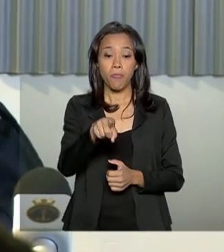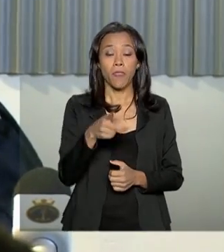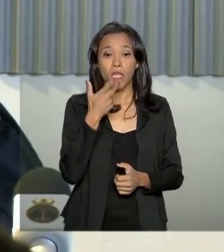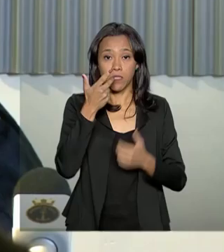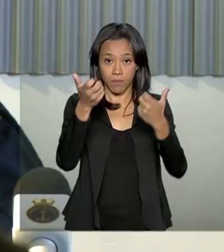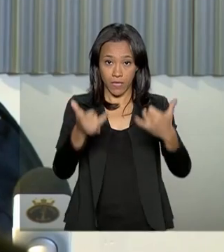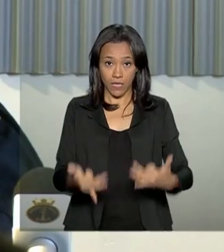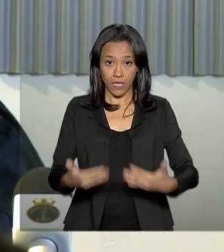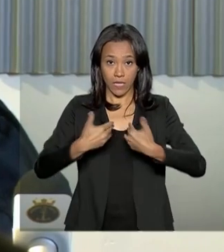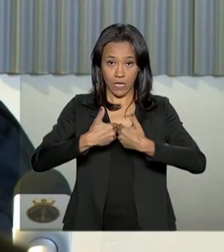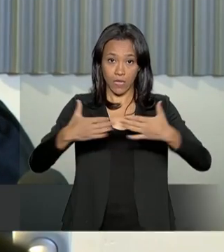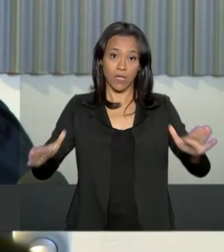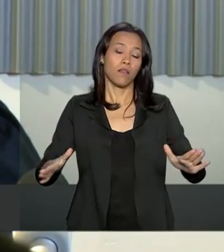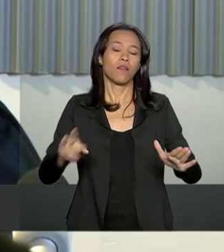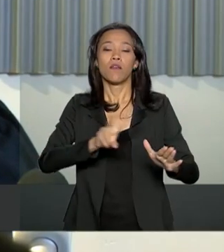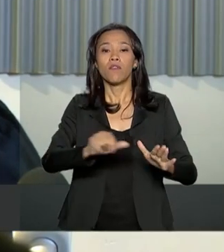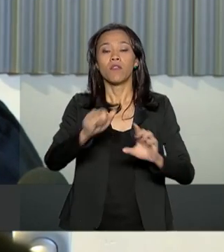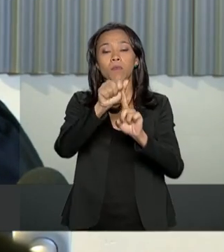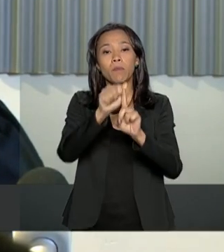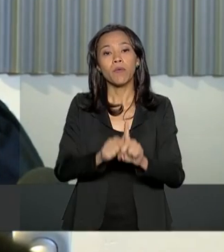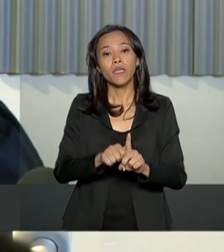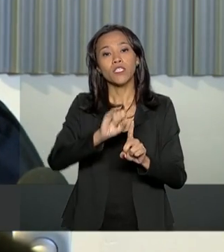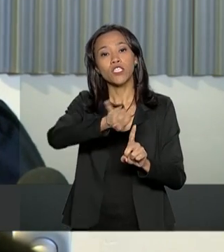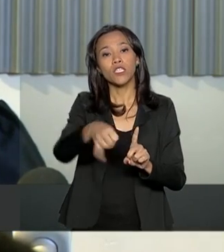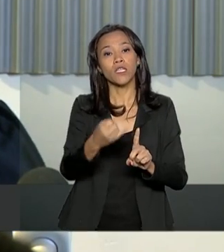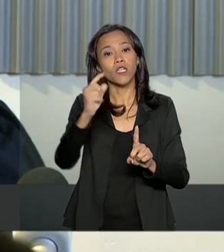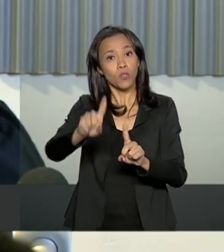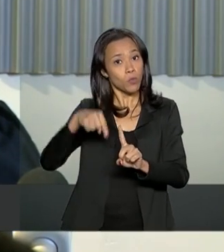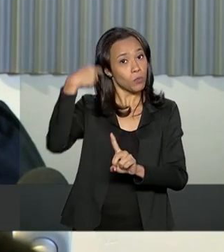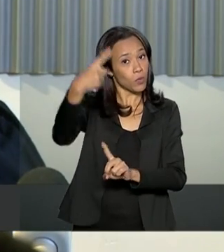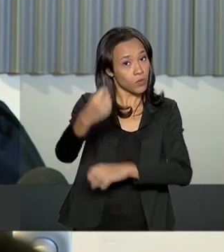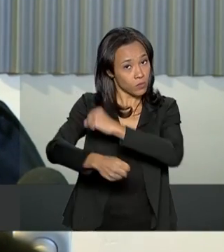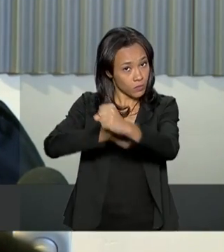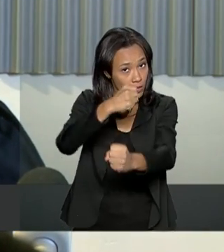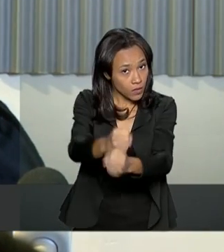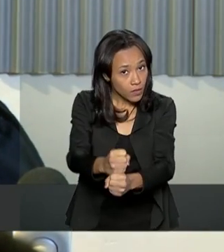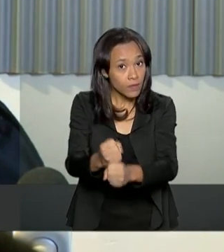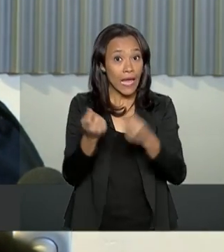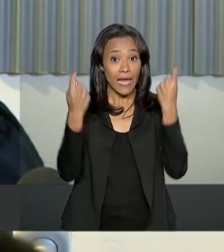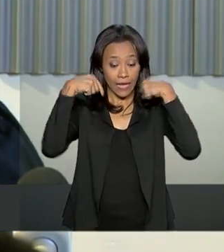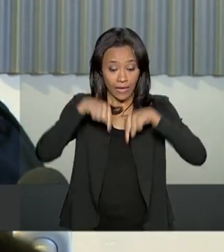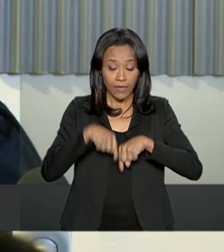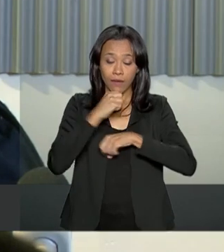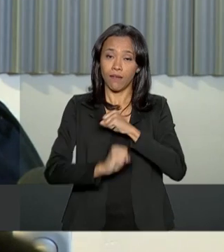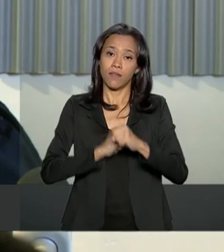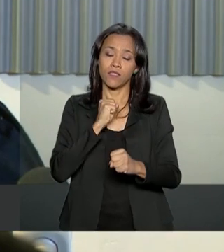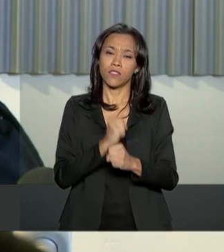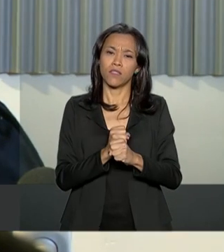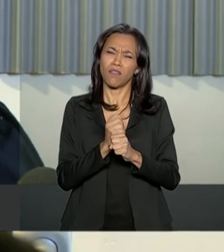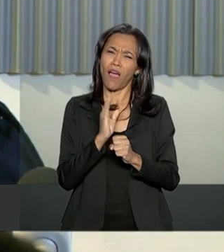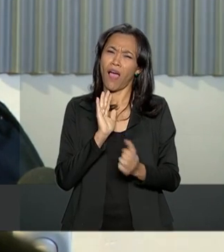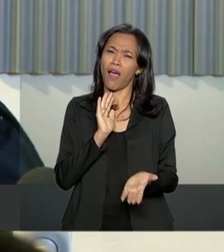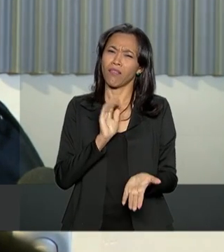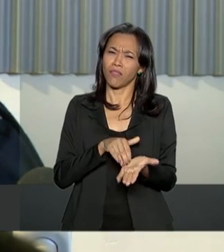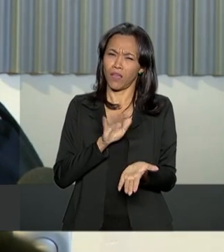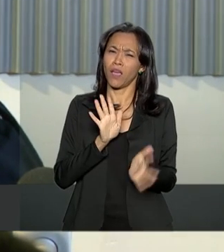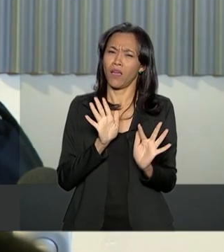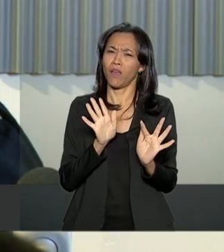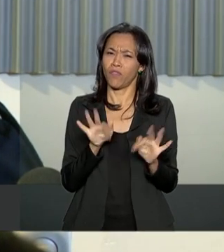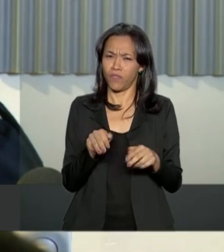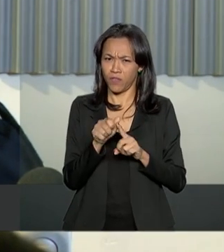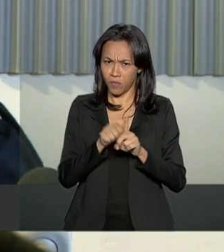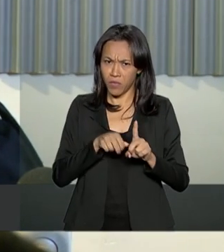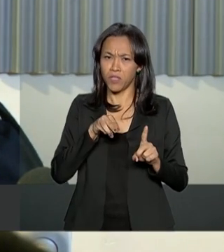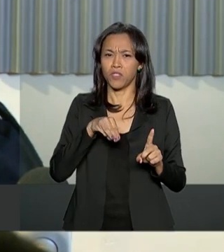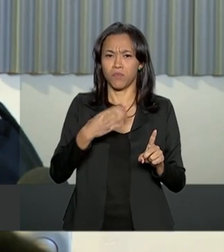ocorrer em janeiro do próximo ano. Este ano, nós pretendemos, até o final deste mês de março, até o dia